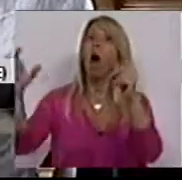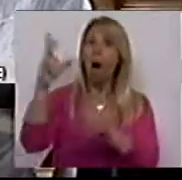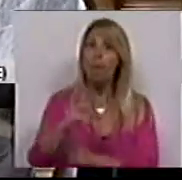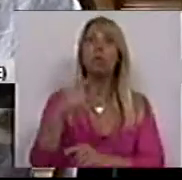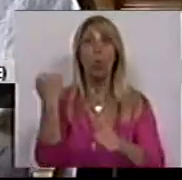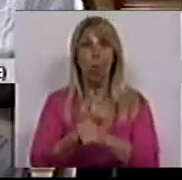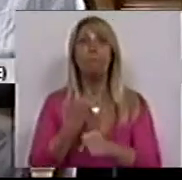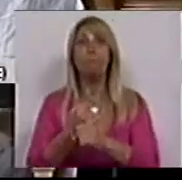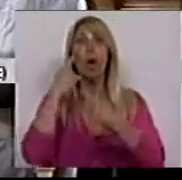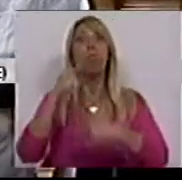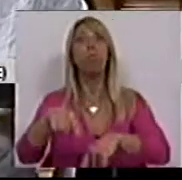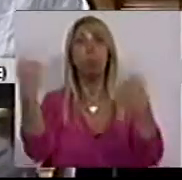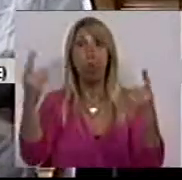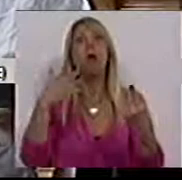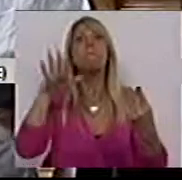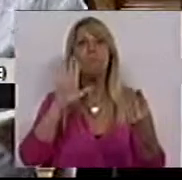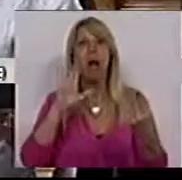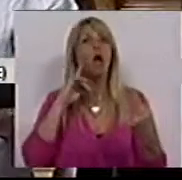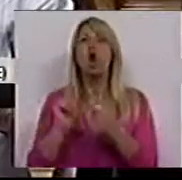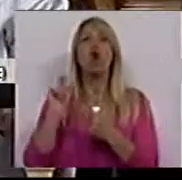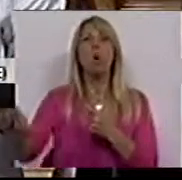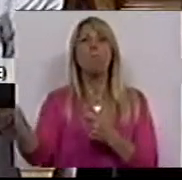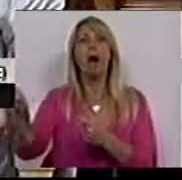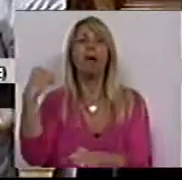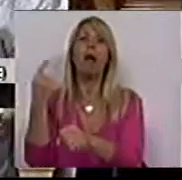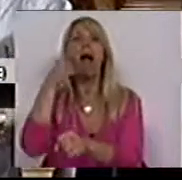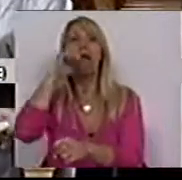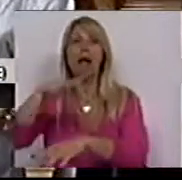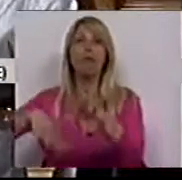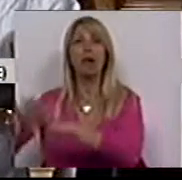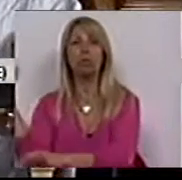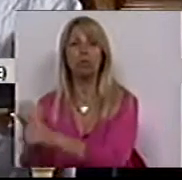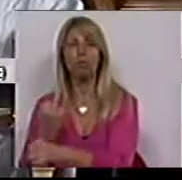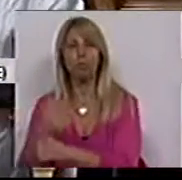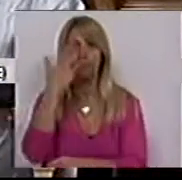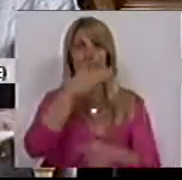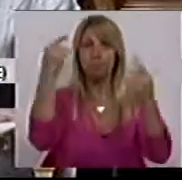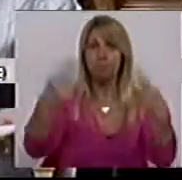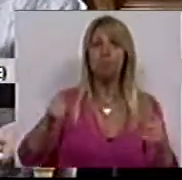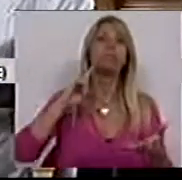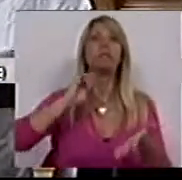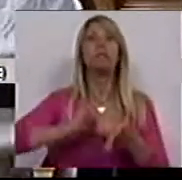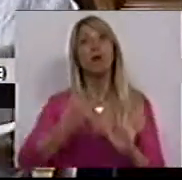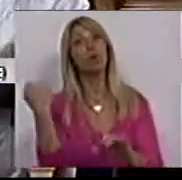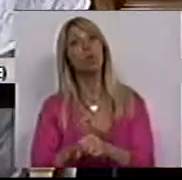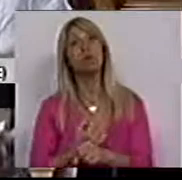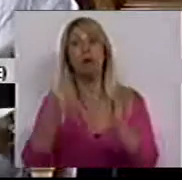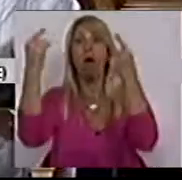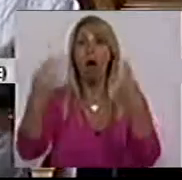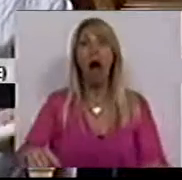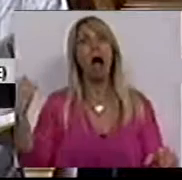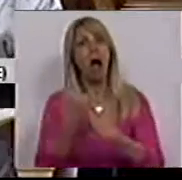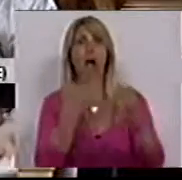aumenta o emprego público sem pagar a quem faz o trabalho. Se existem necessidades nos serviços, existem